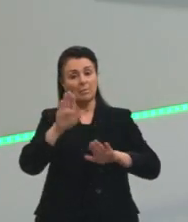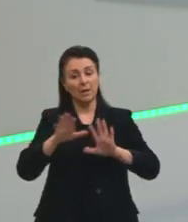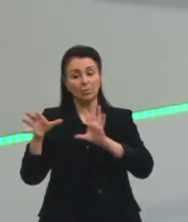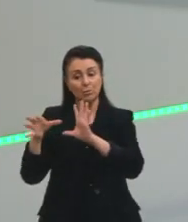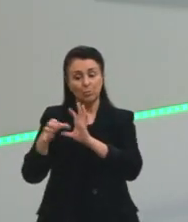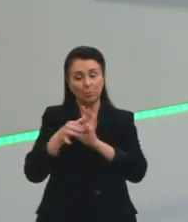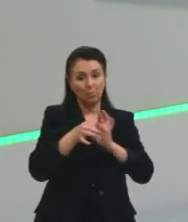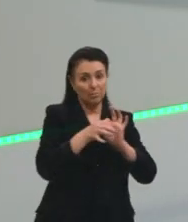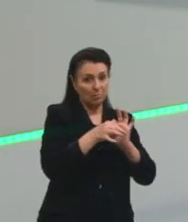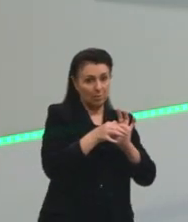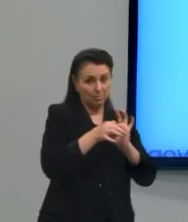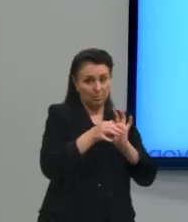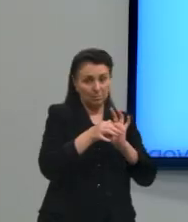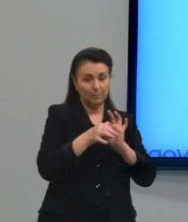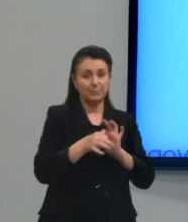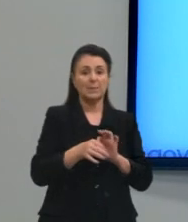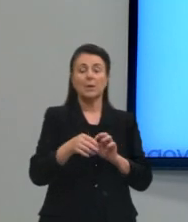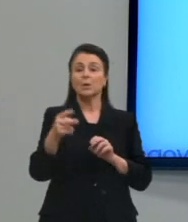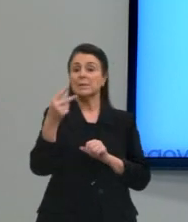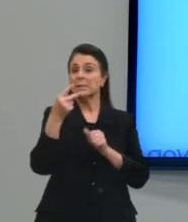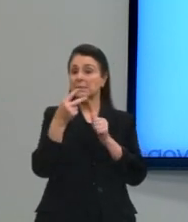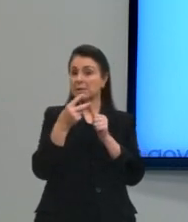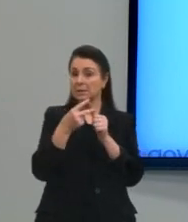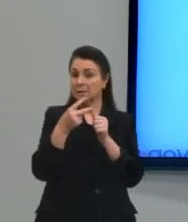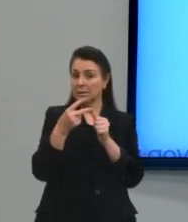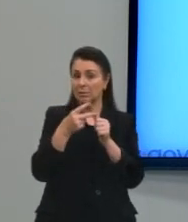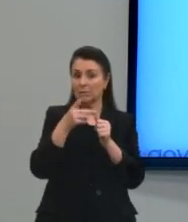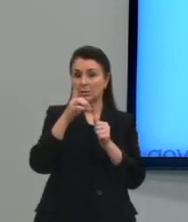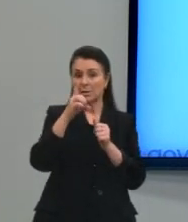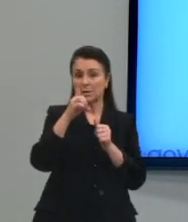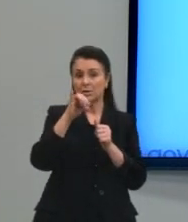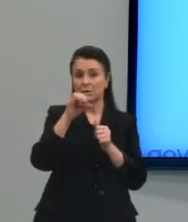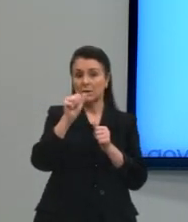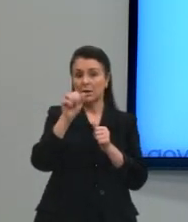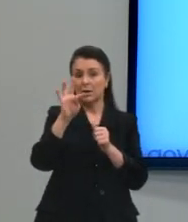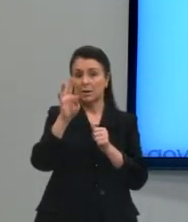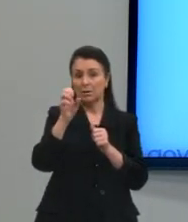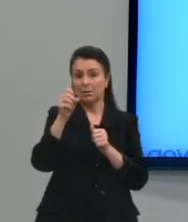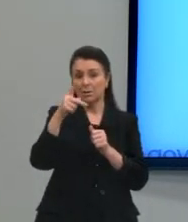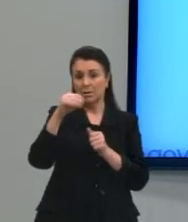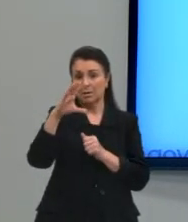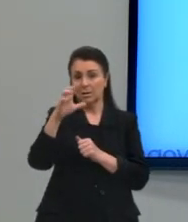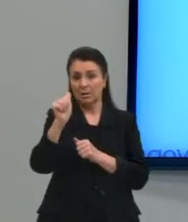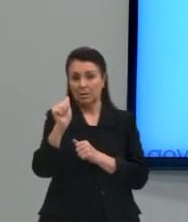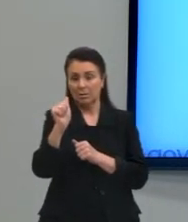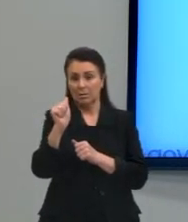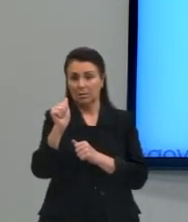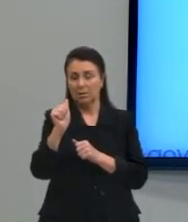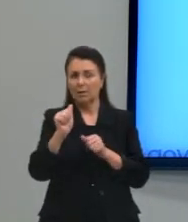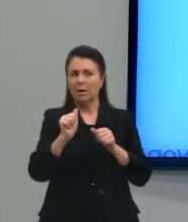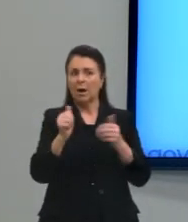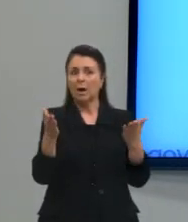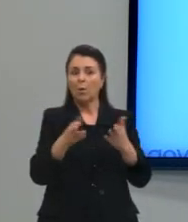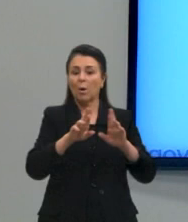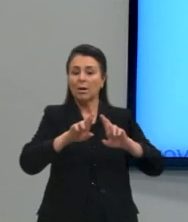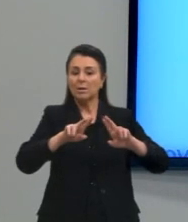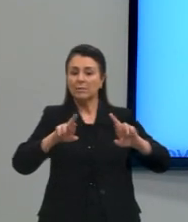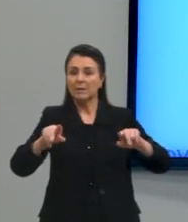tipo, a variação diatópica. Ela tem a ver com as diferenças